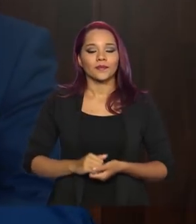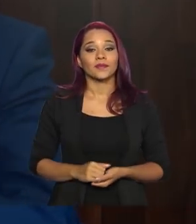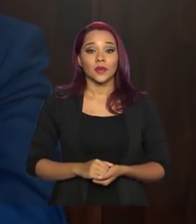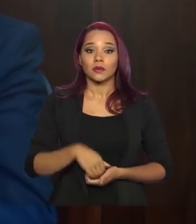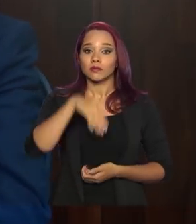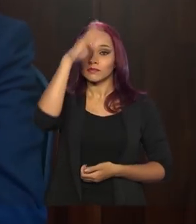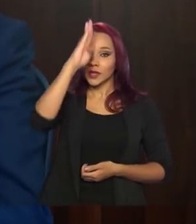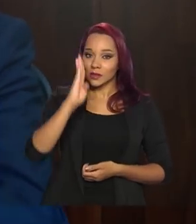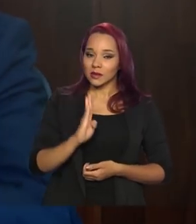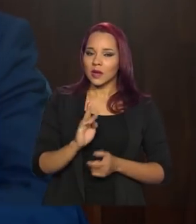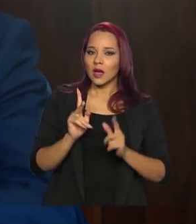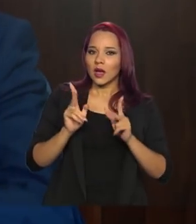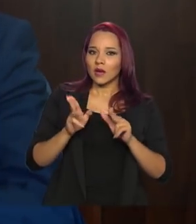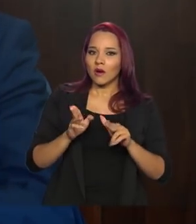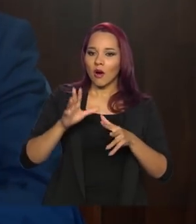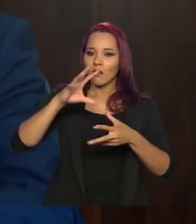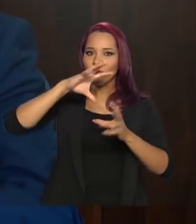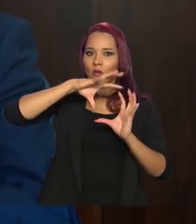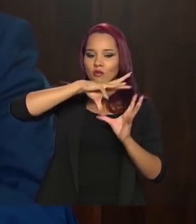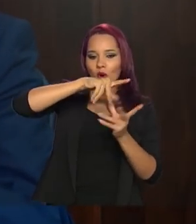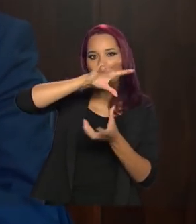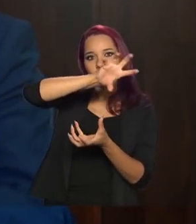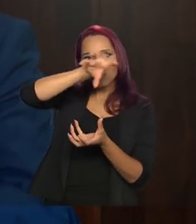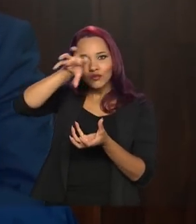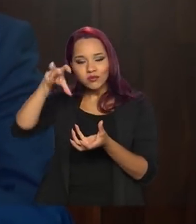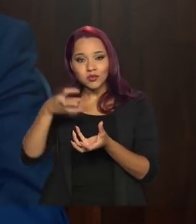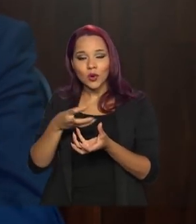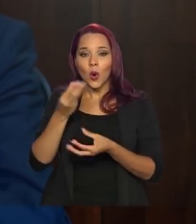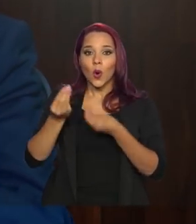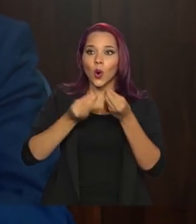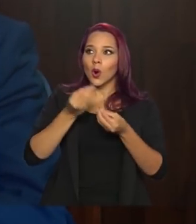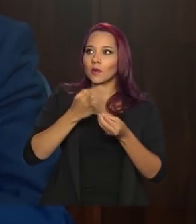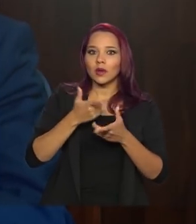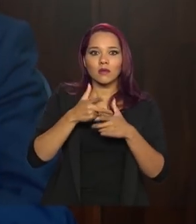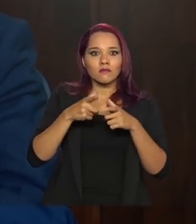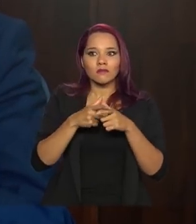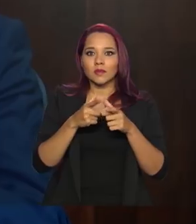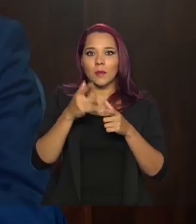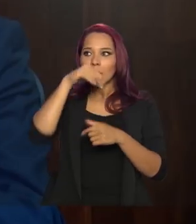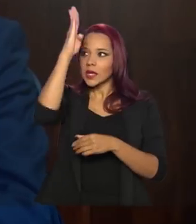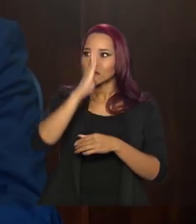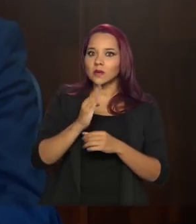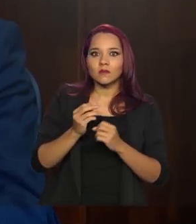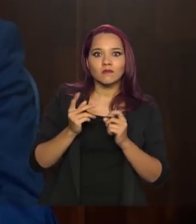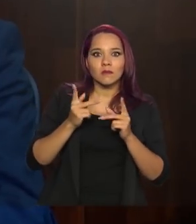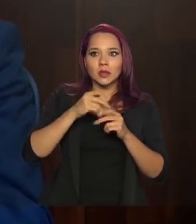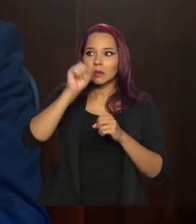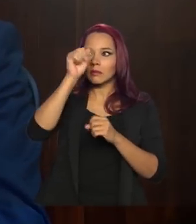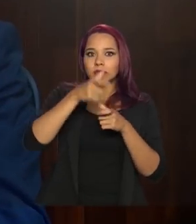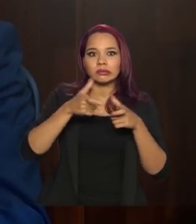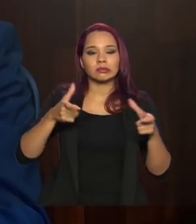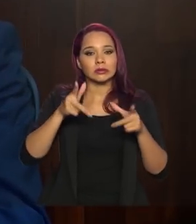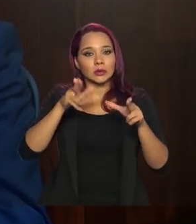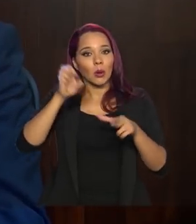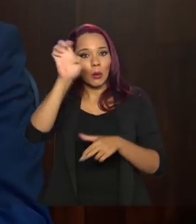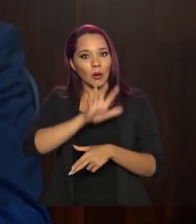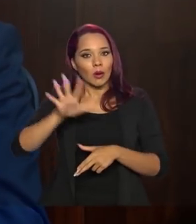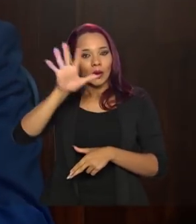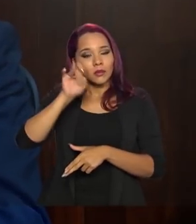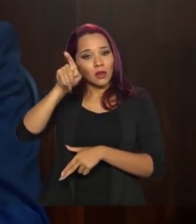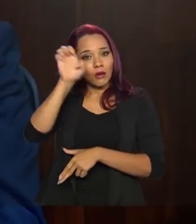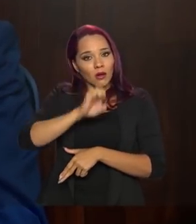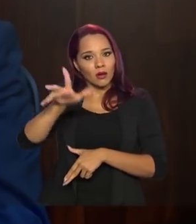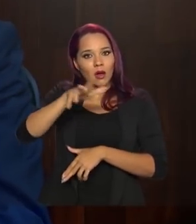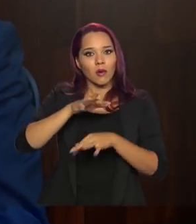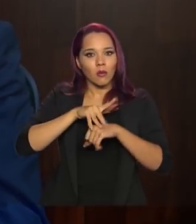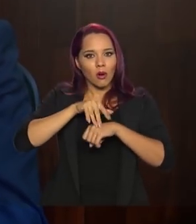é como se fosse um continente. O tamanho do Brasil é tamanho da Europa. E você vê que na Europa a dispersão da doença foi